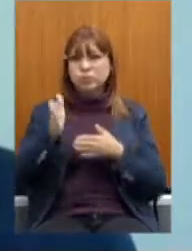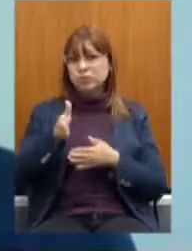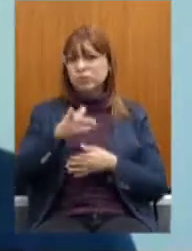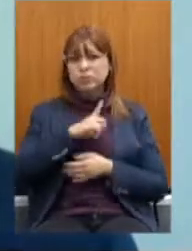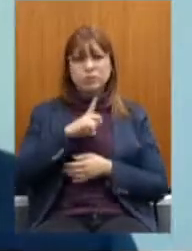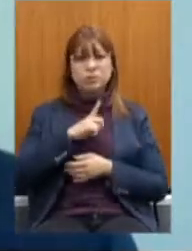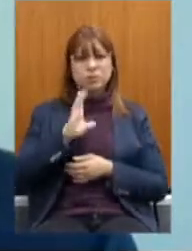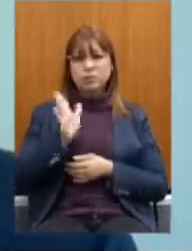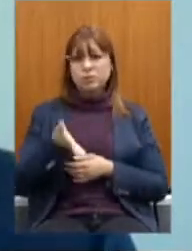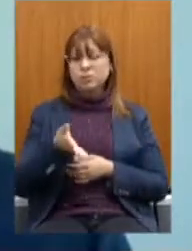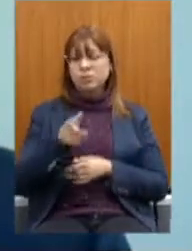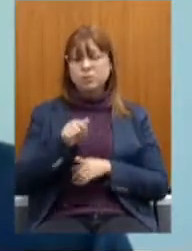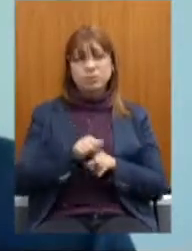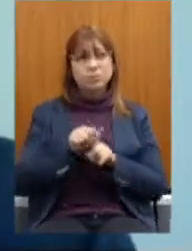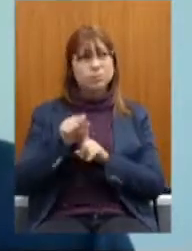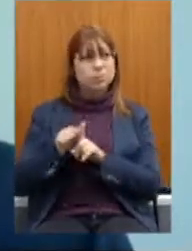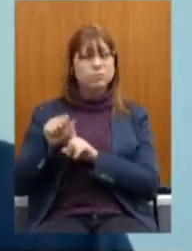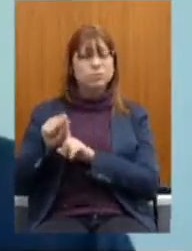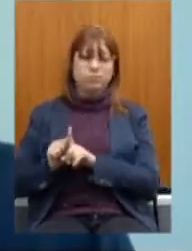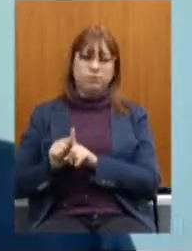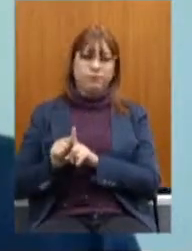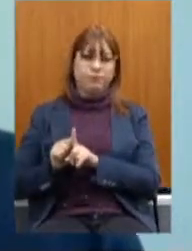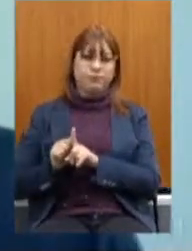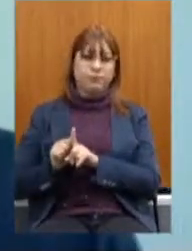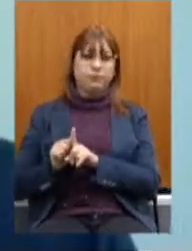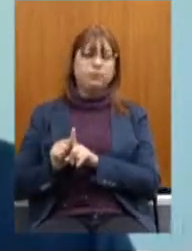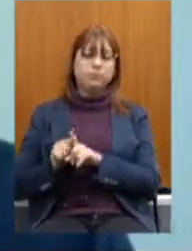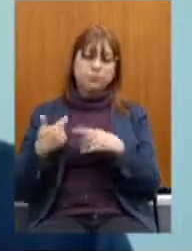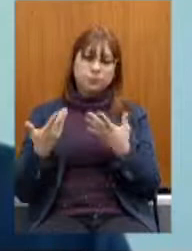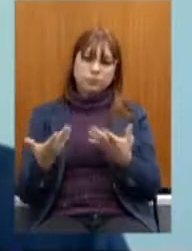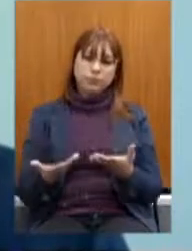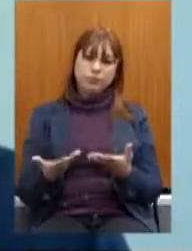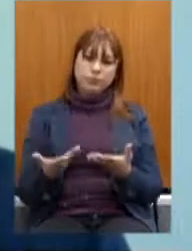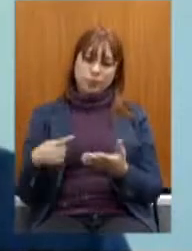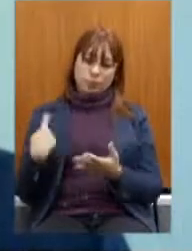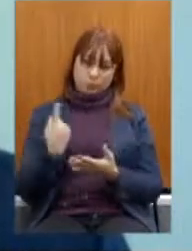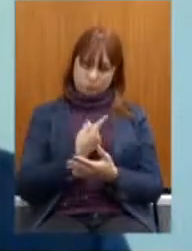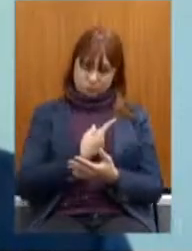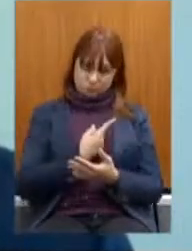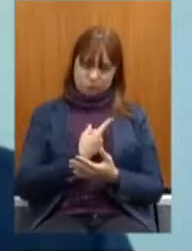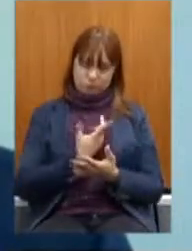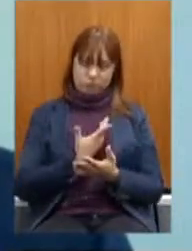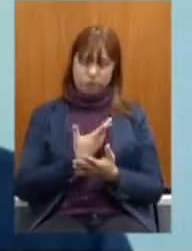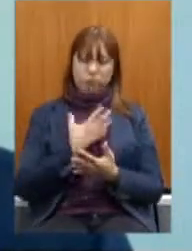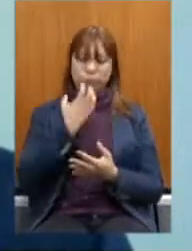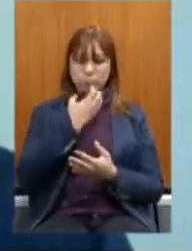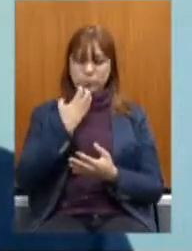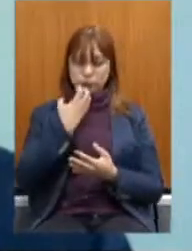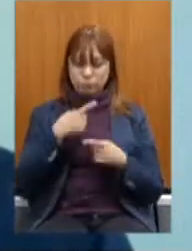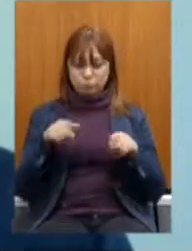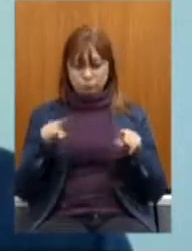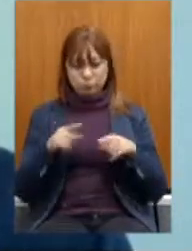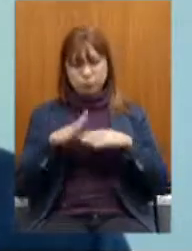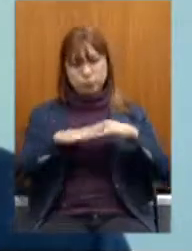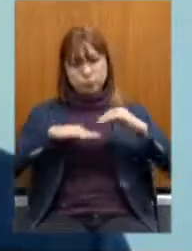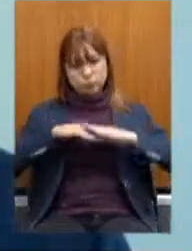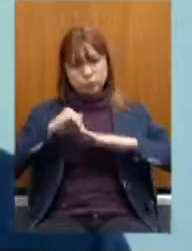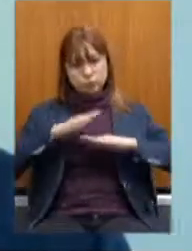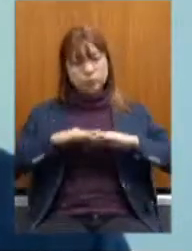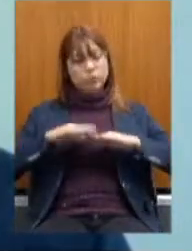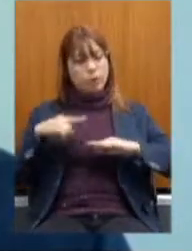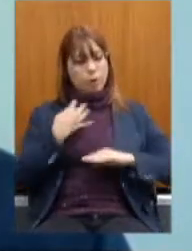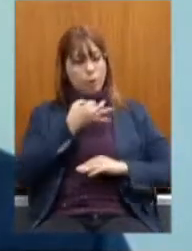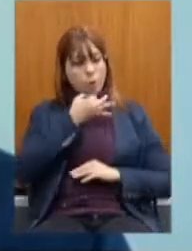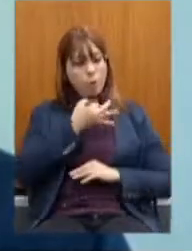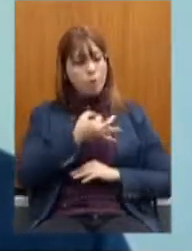De pagamento Então assim A visão que o sindicato Dos músicos Profissionais Tem É que Não é o momento